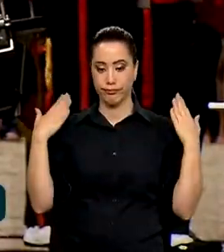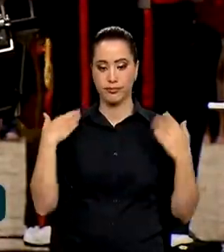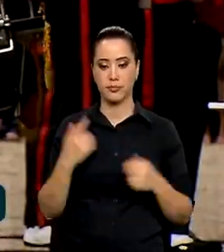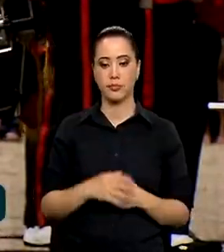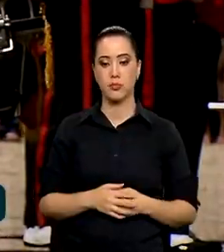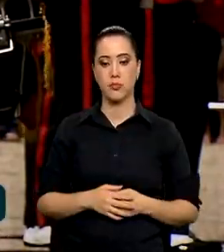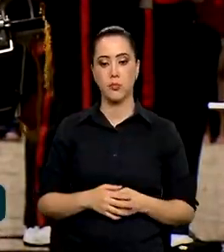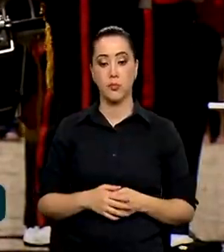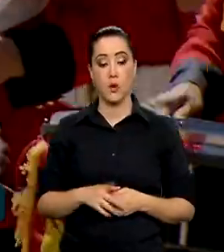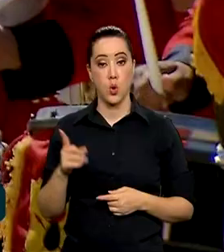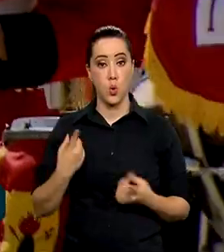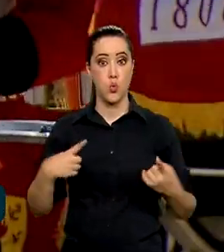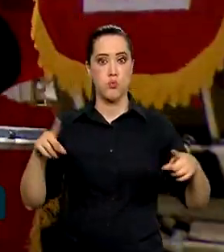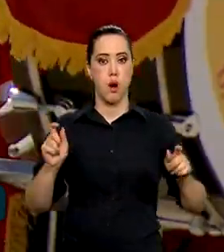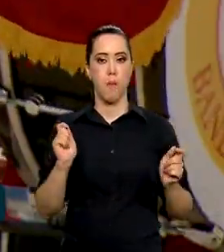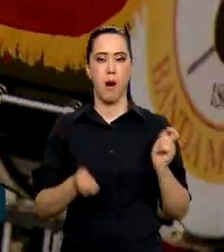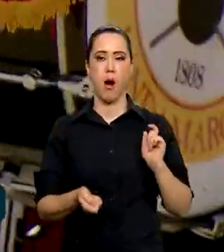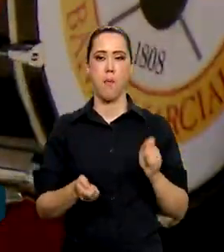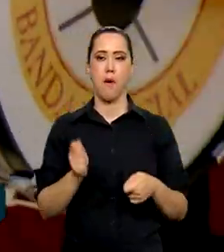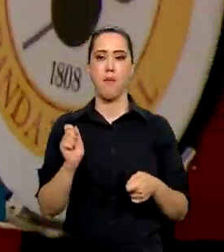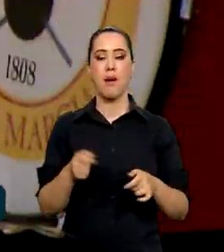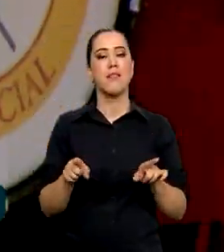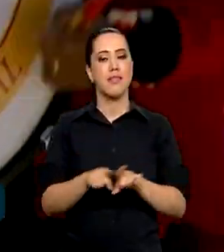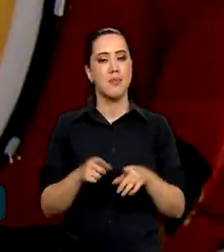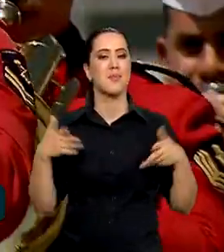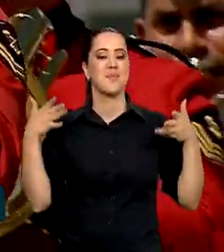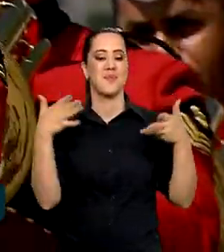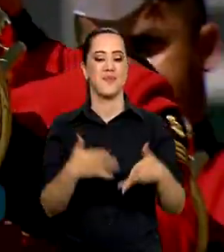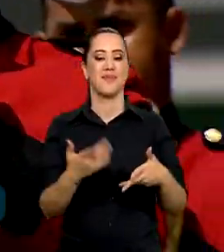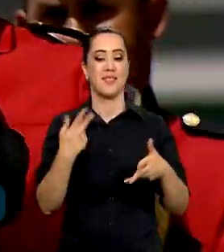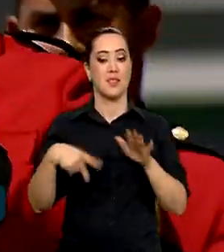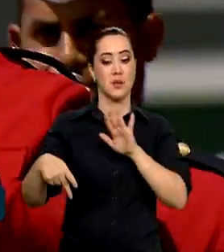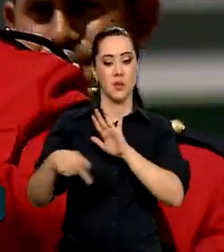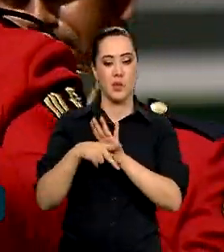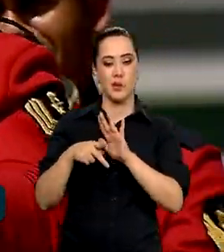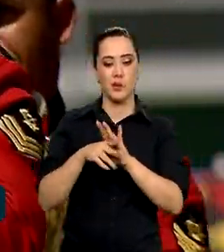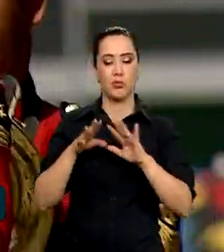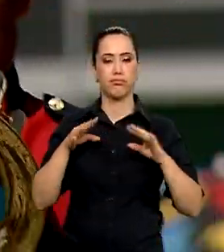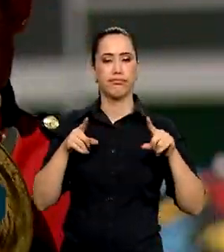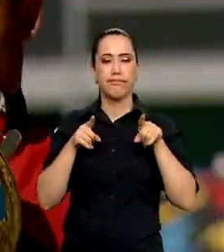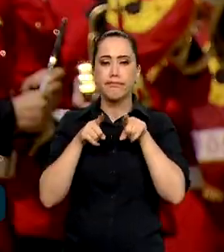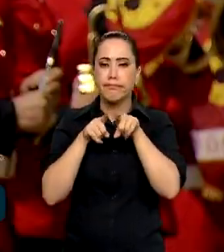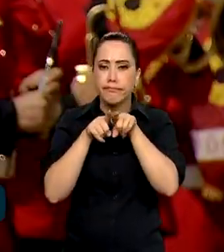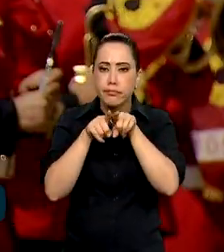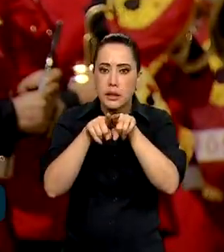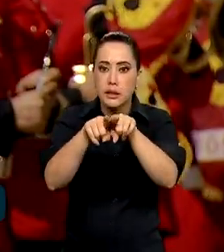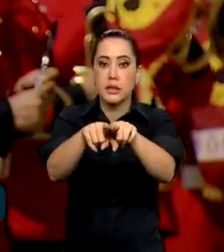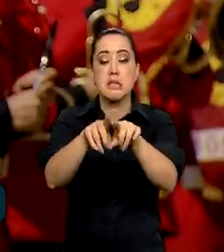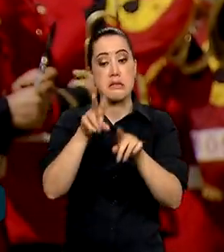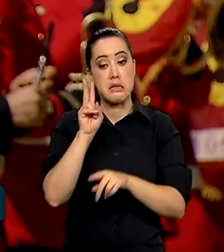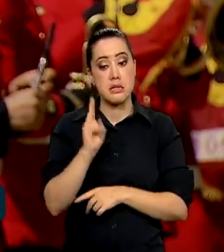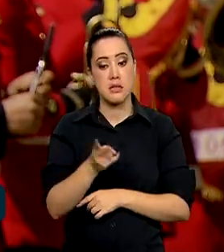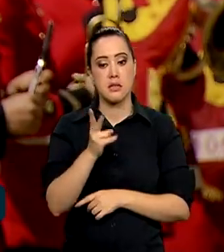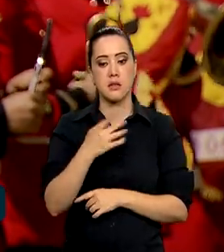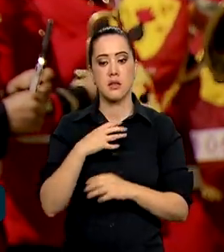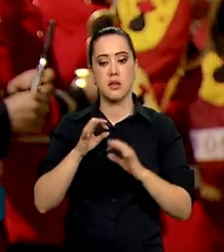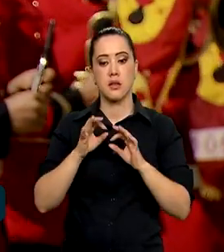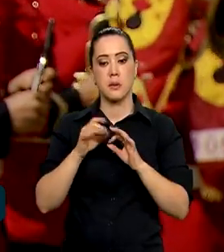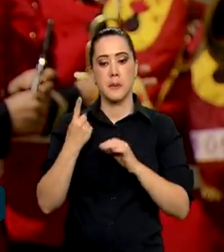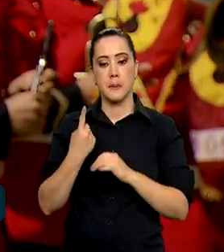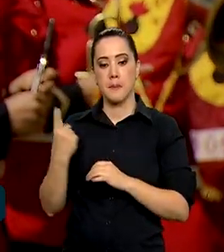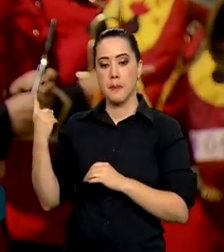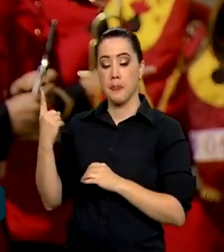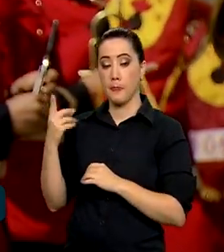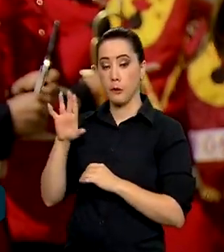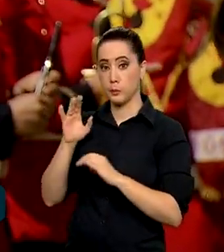Fuzileiros Navais também participou da cerimônia, com sua sincronicidade e a famosa gaita de fole.